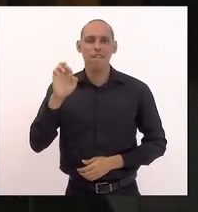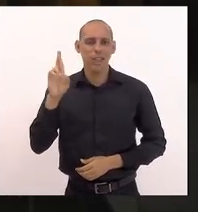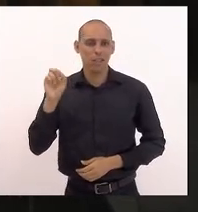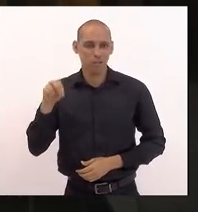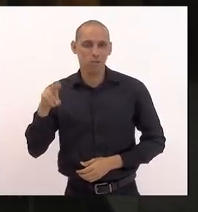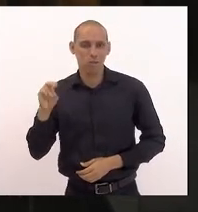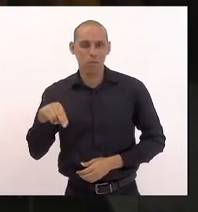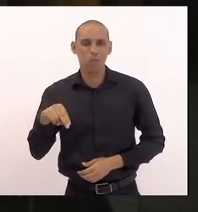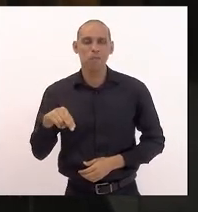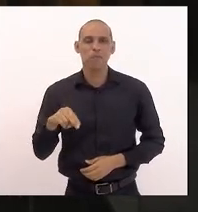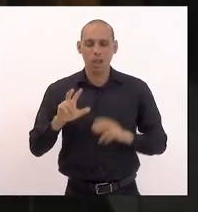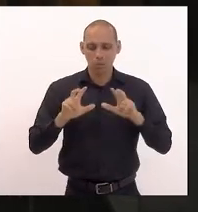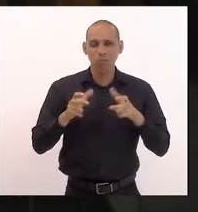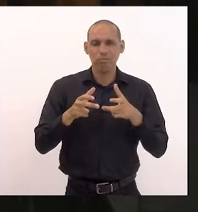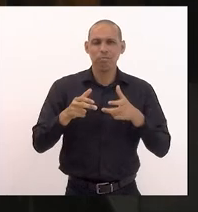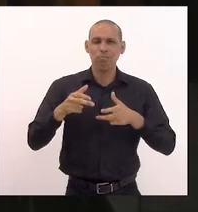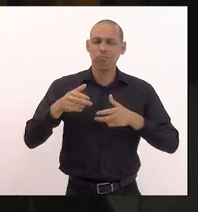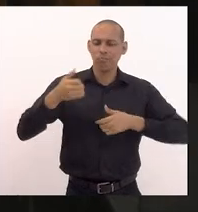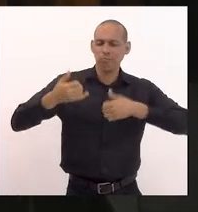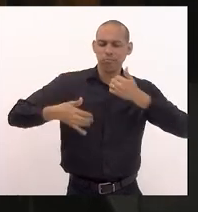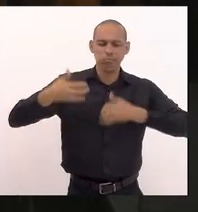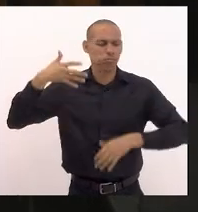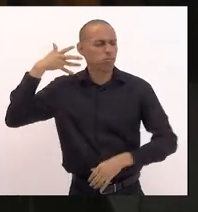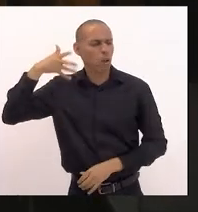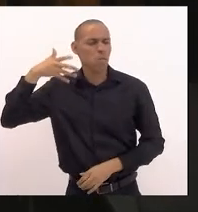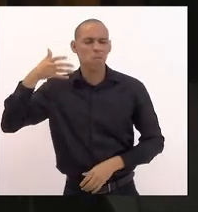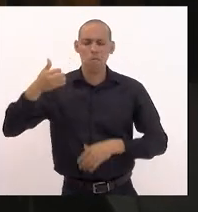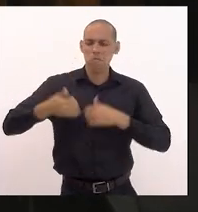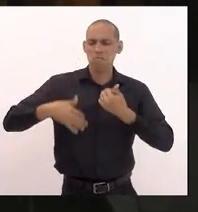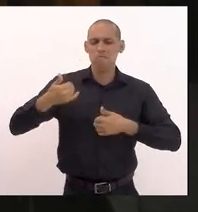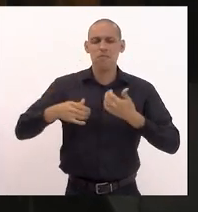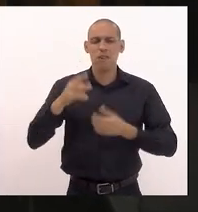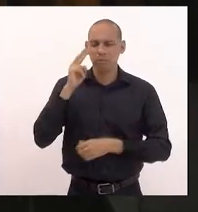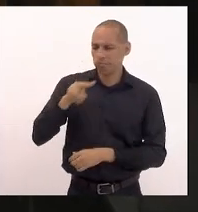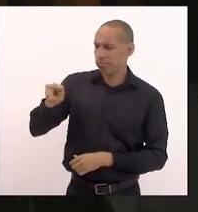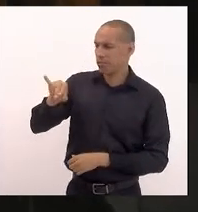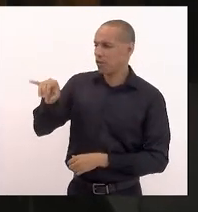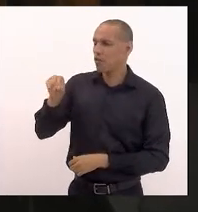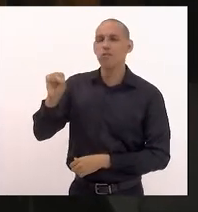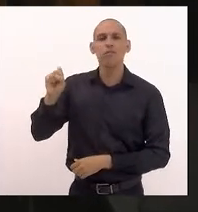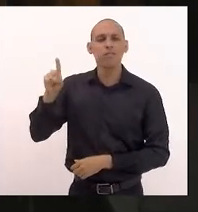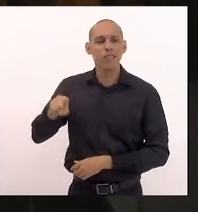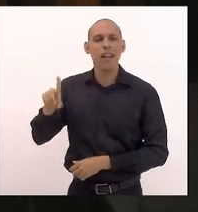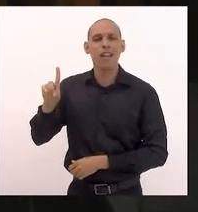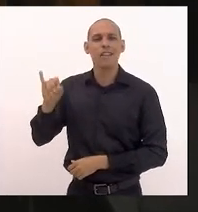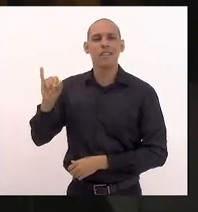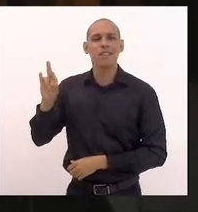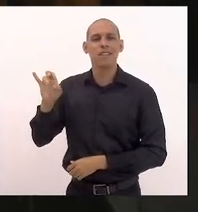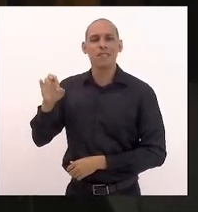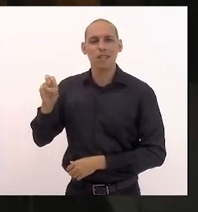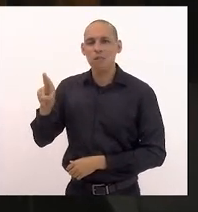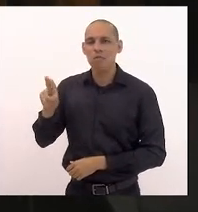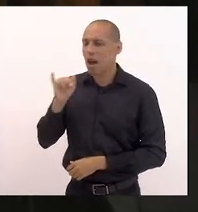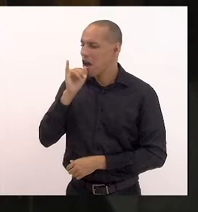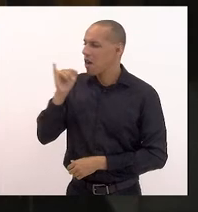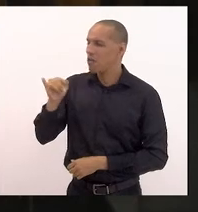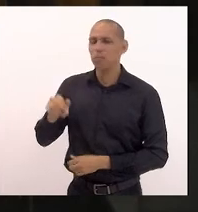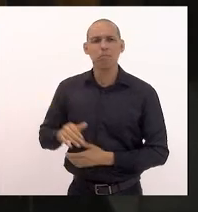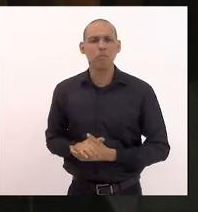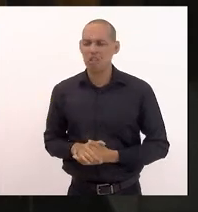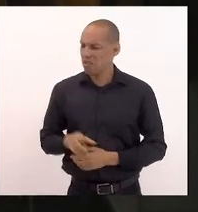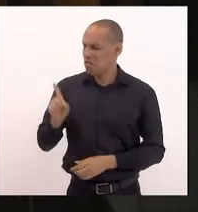fez na Câmara que olhou para o Zé Dirceu e disse que ele